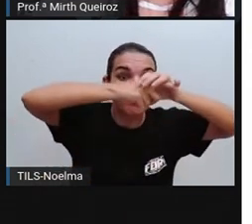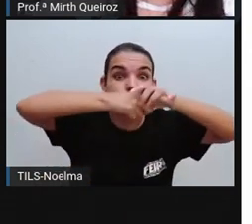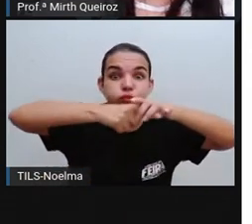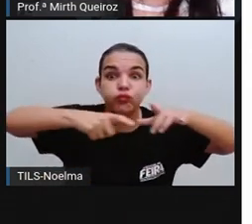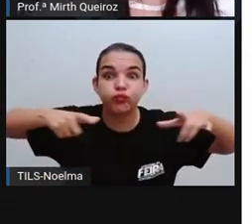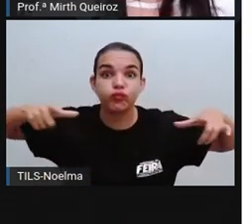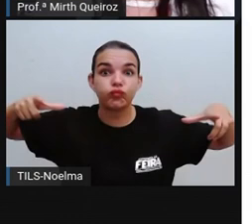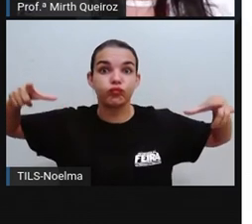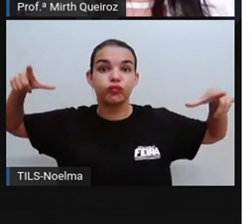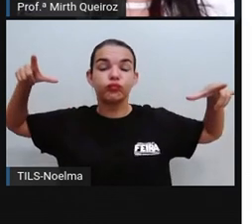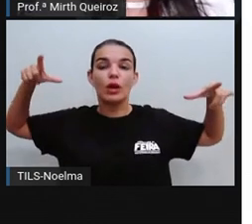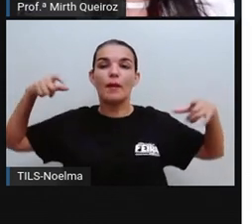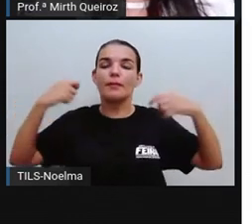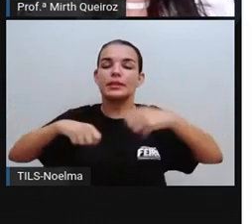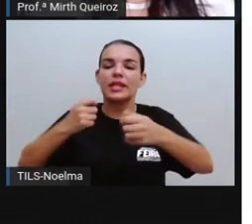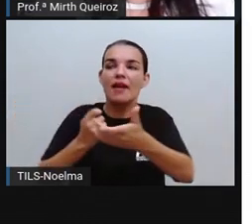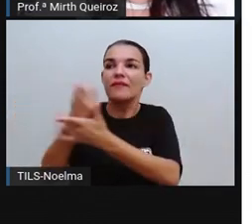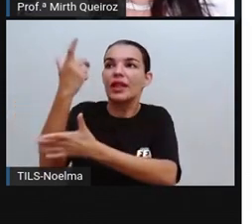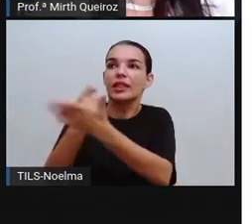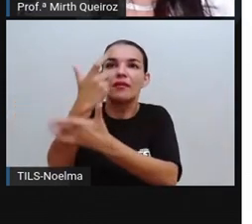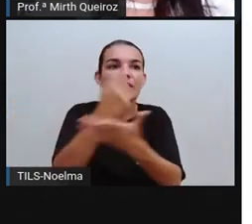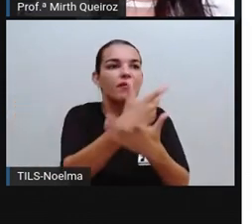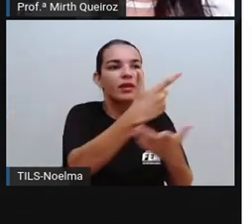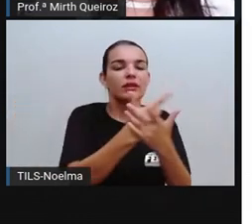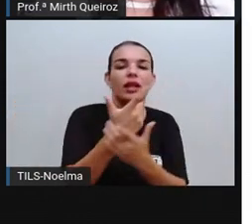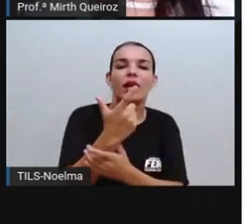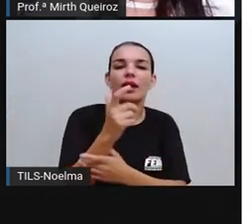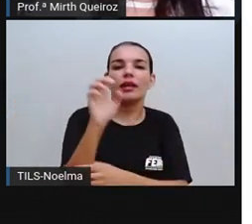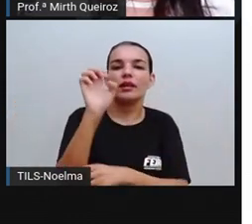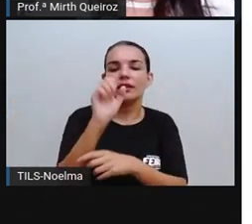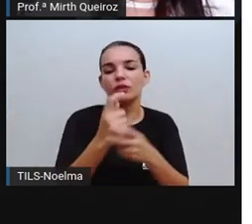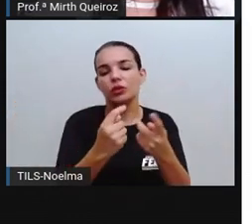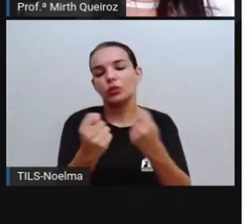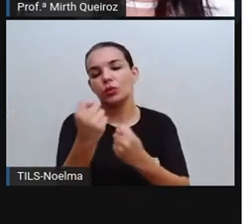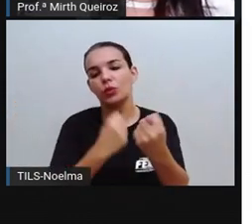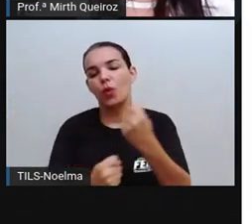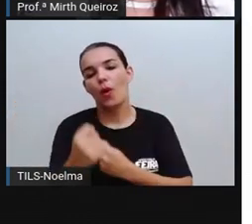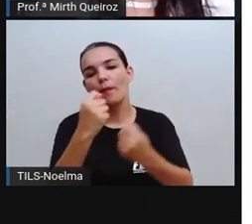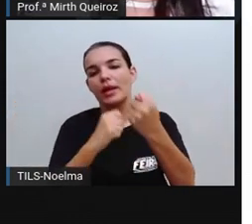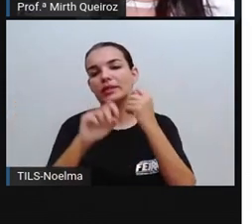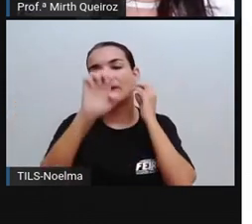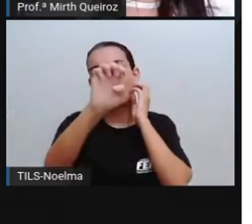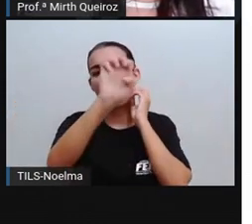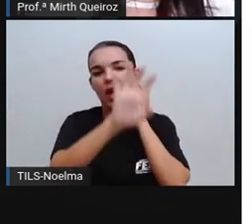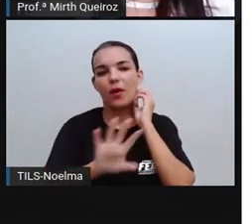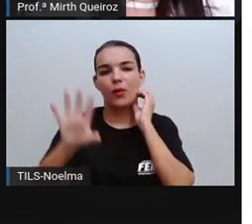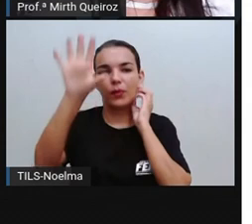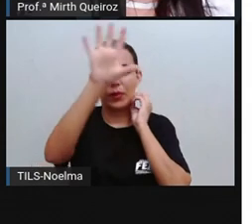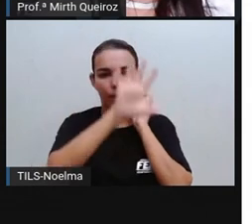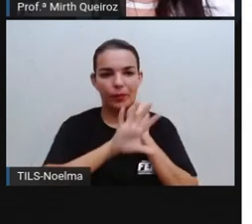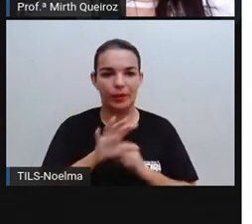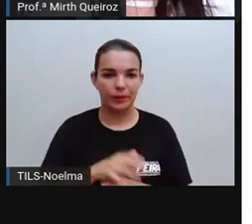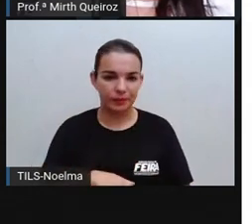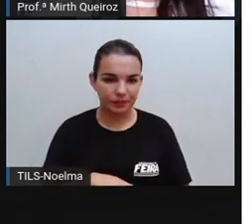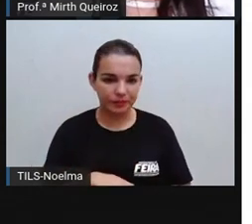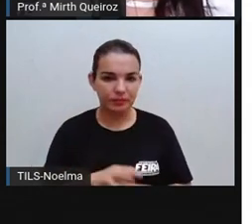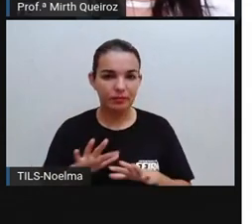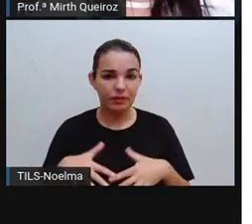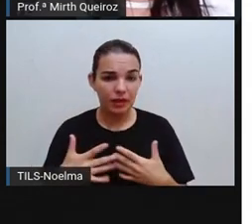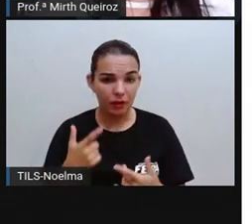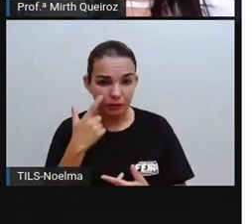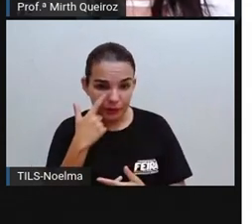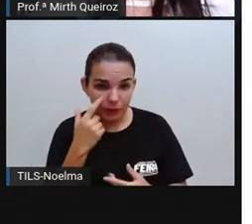mercado europeu. Olha só aí como eles introduziram já algo diferente que é ligado neste caso aí à